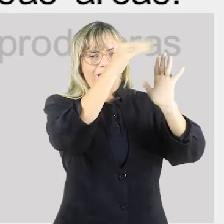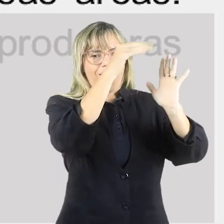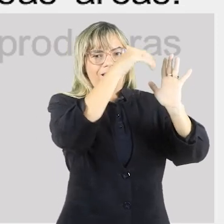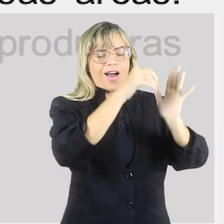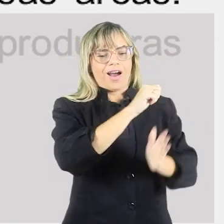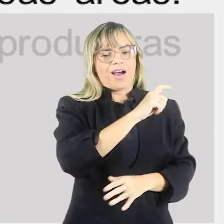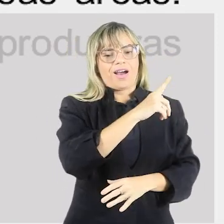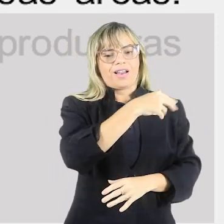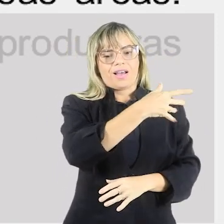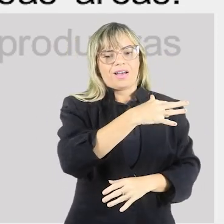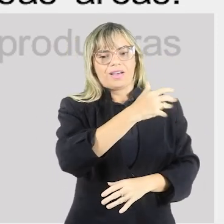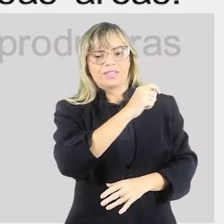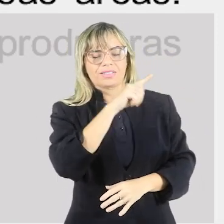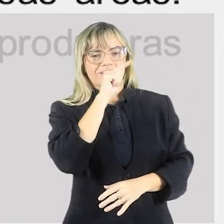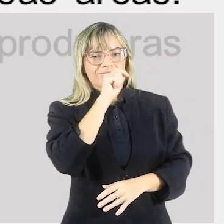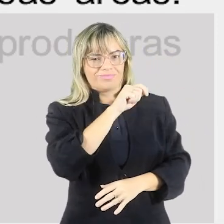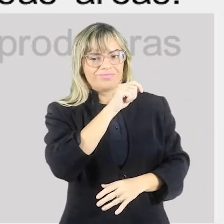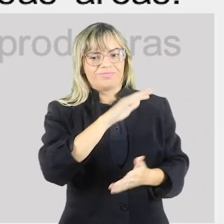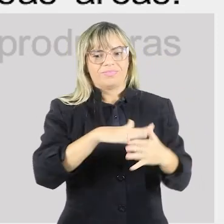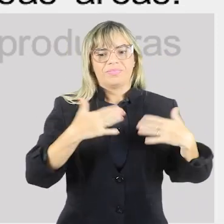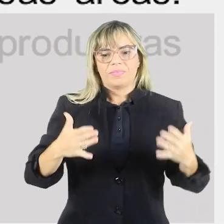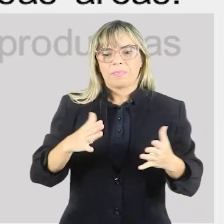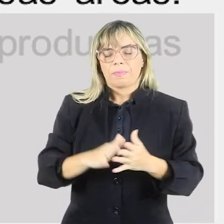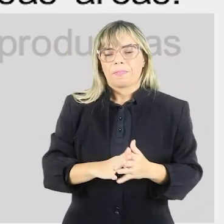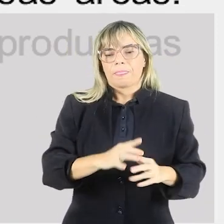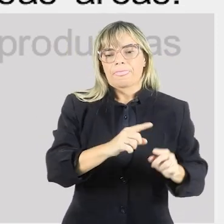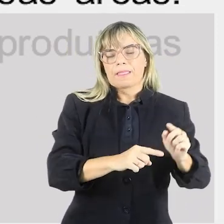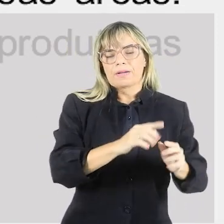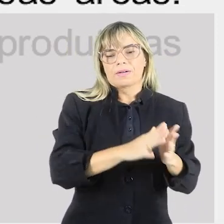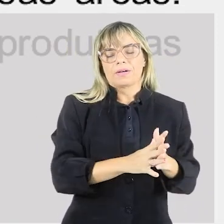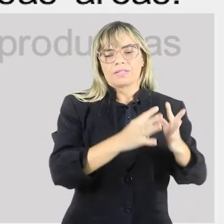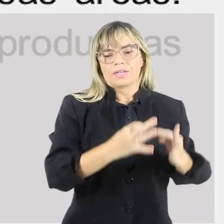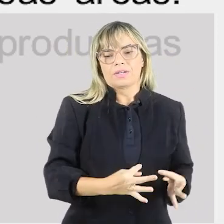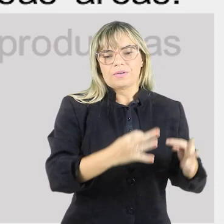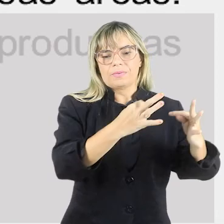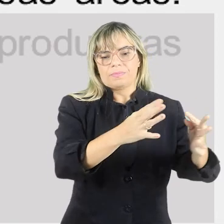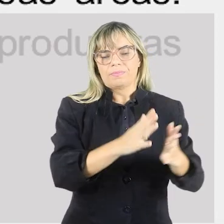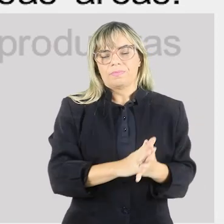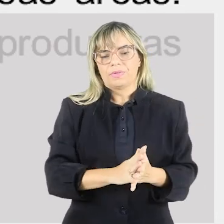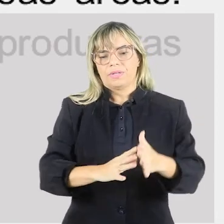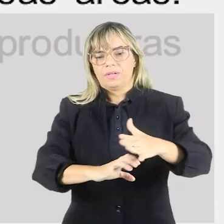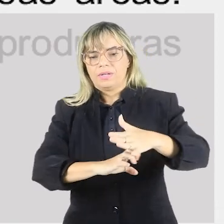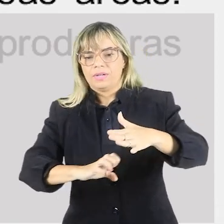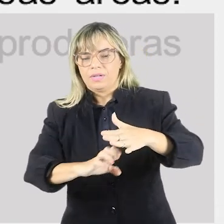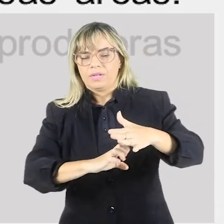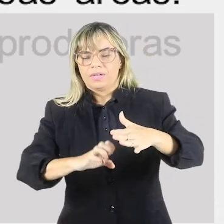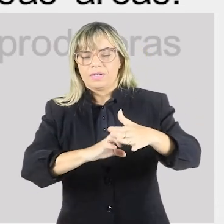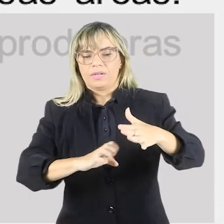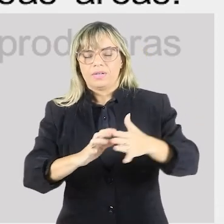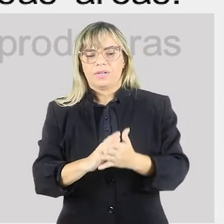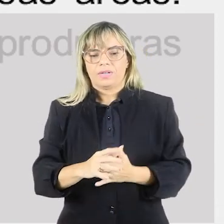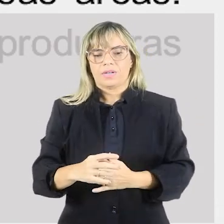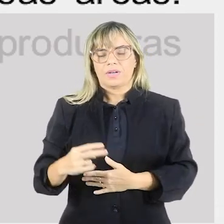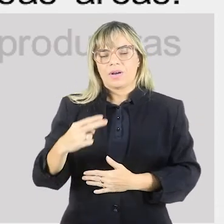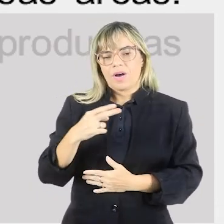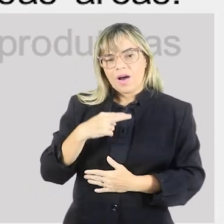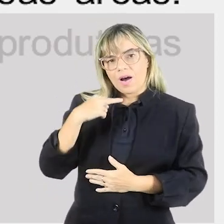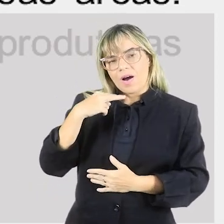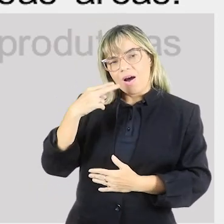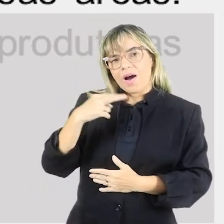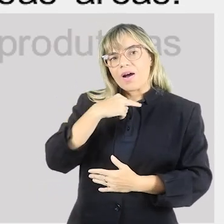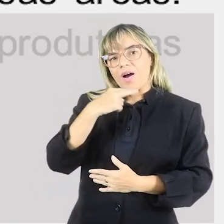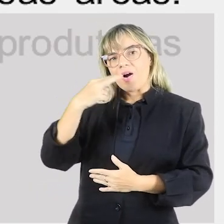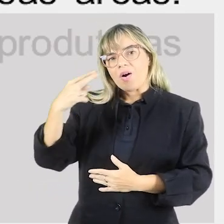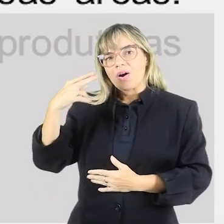Beleza? Há empresas dedicadas a fazer com que as vozes originais de atores sejam